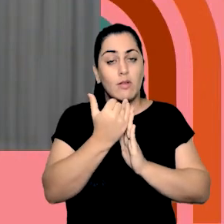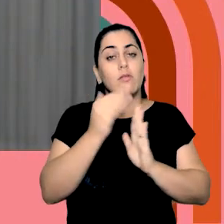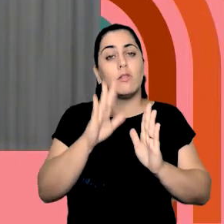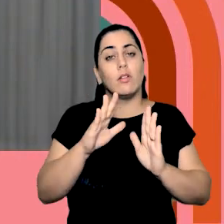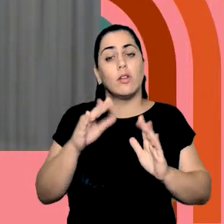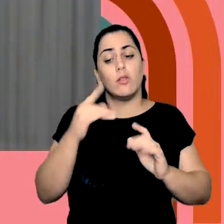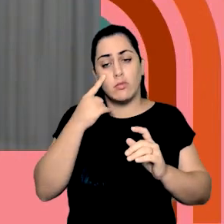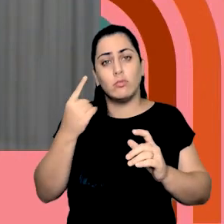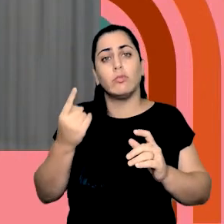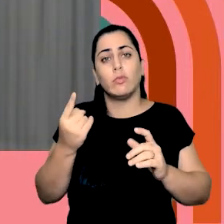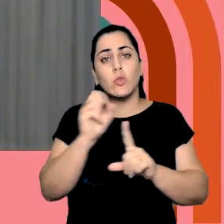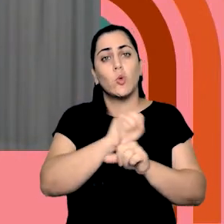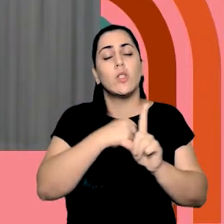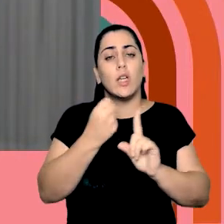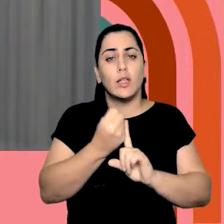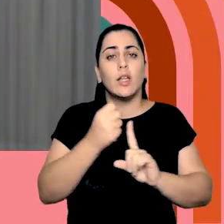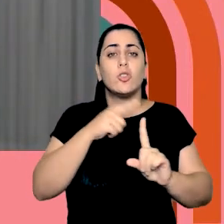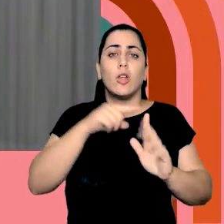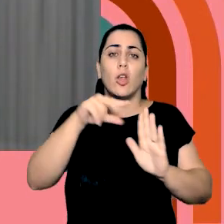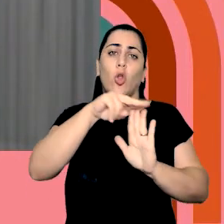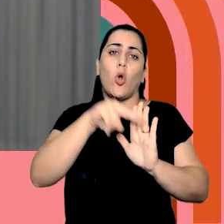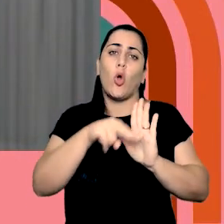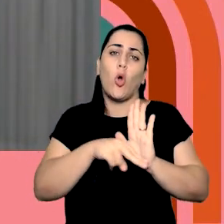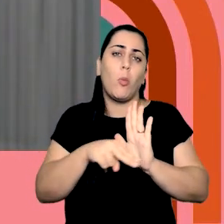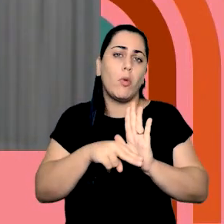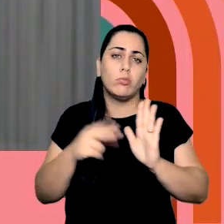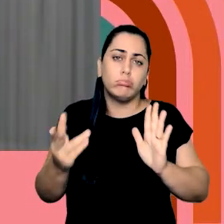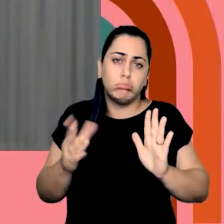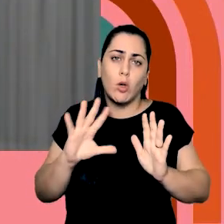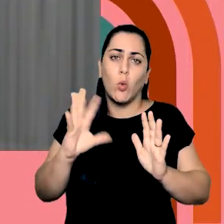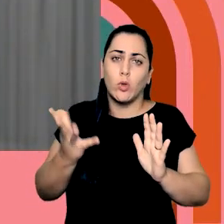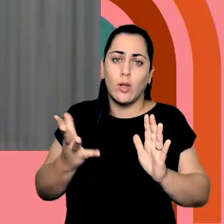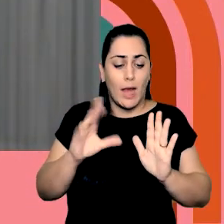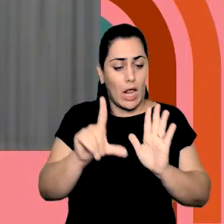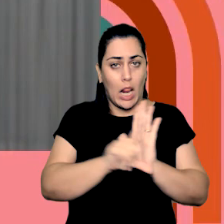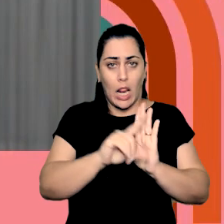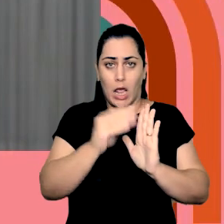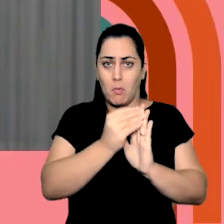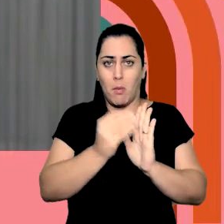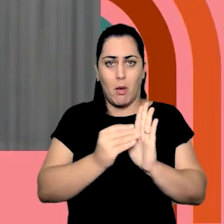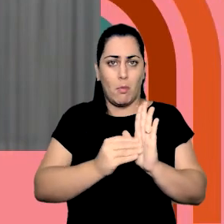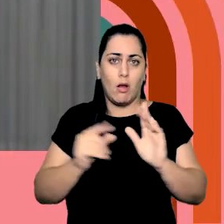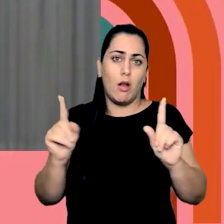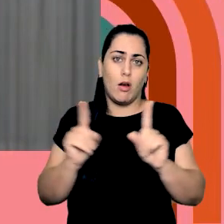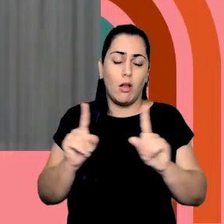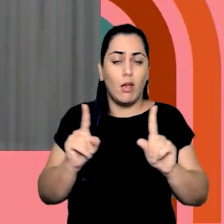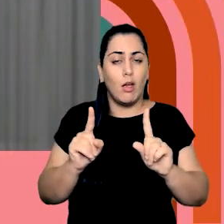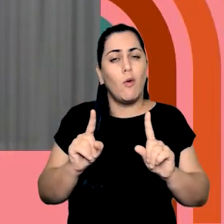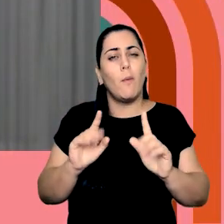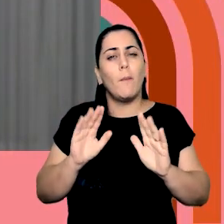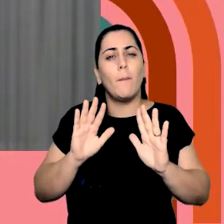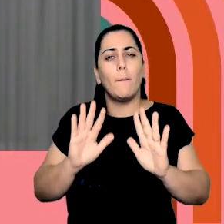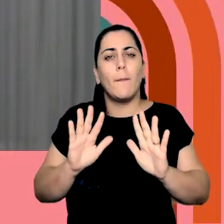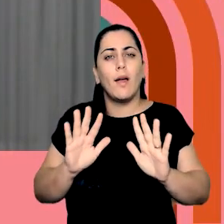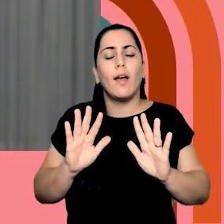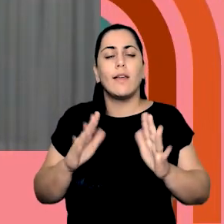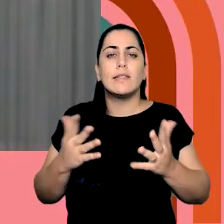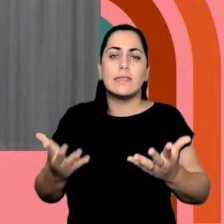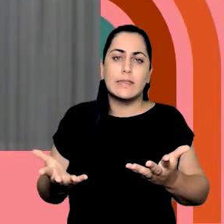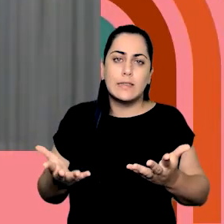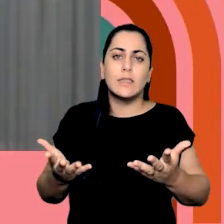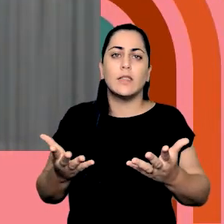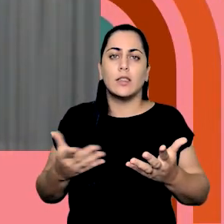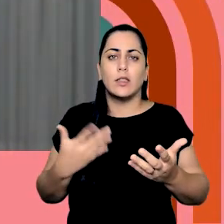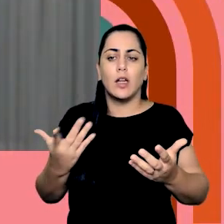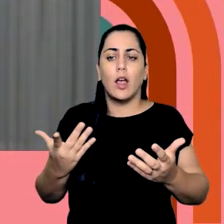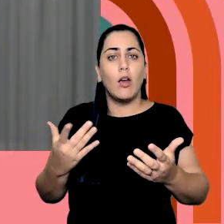existem normas sociais que não estão na lei escrita, mas nem por isso